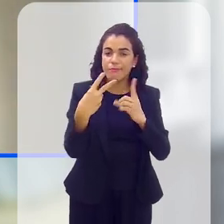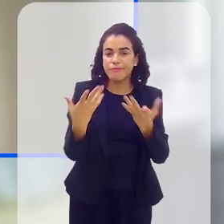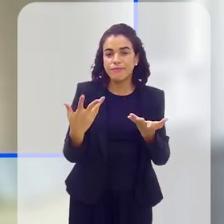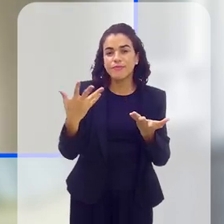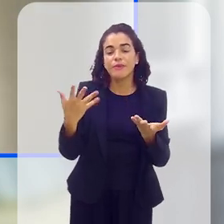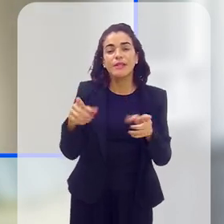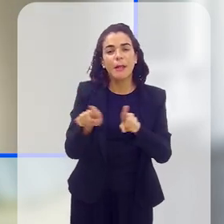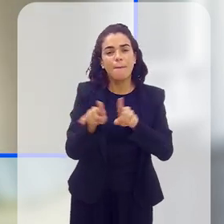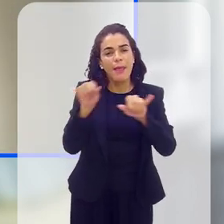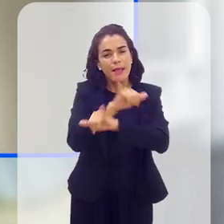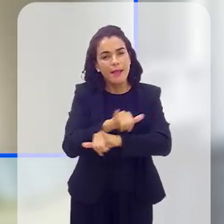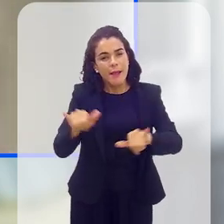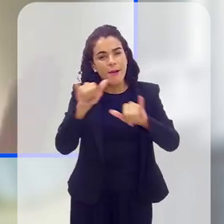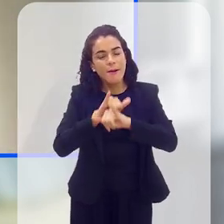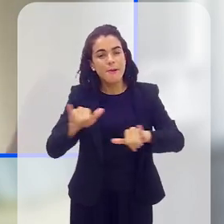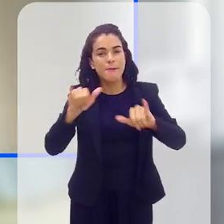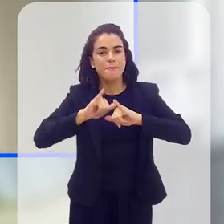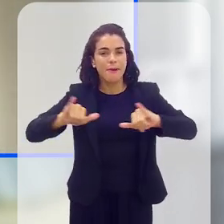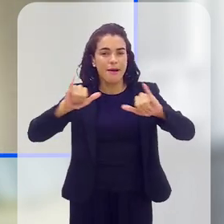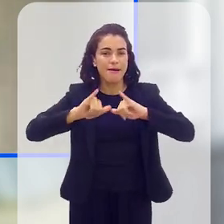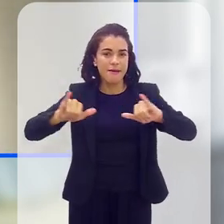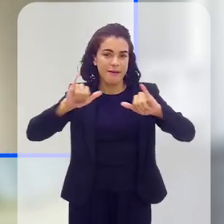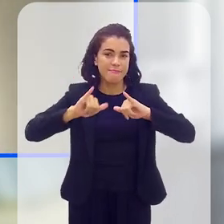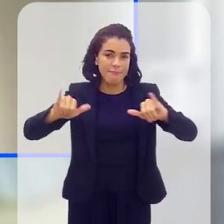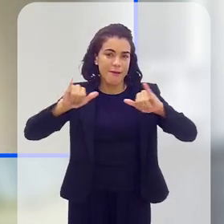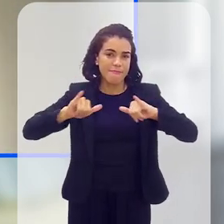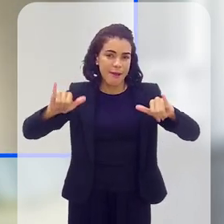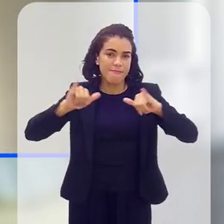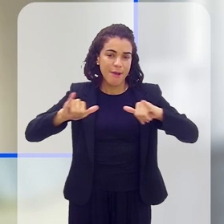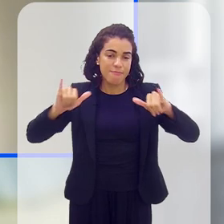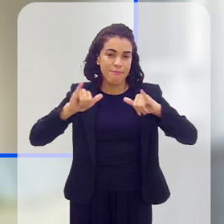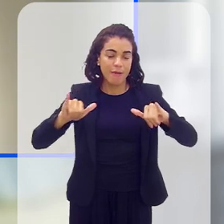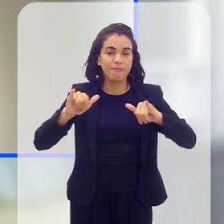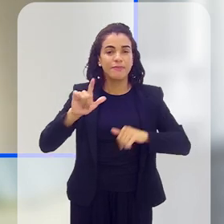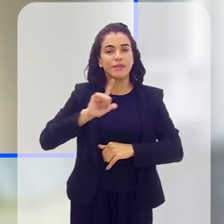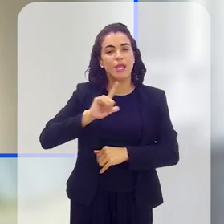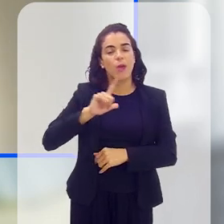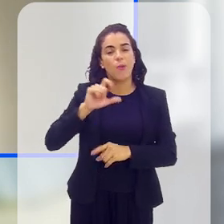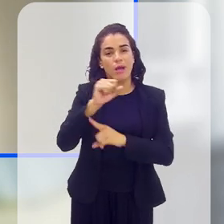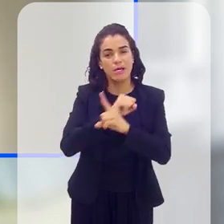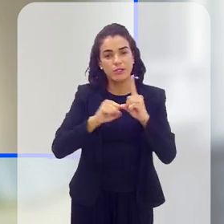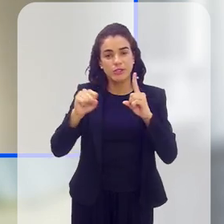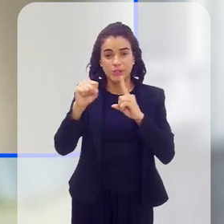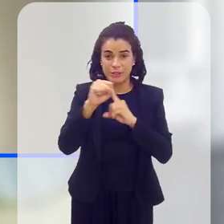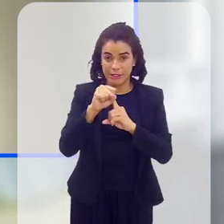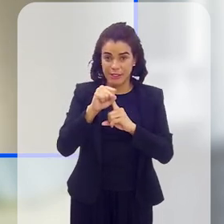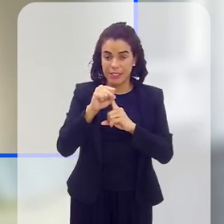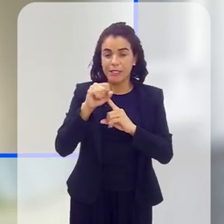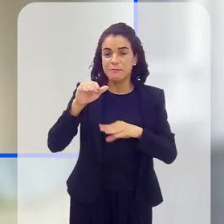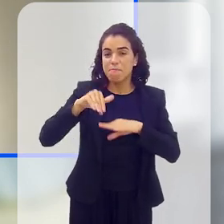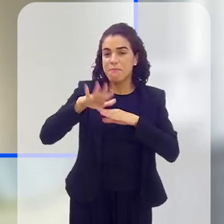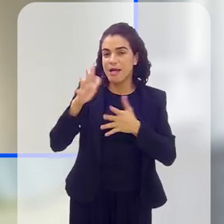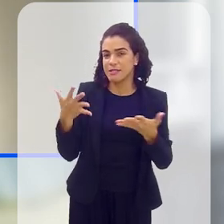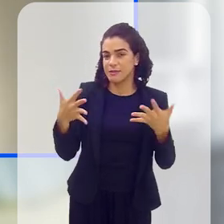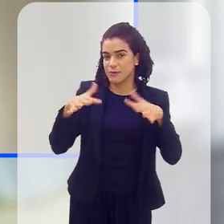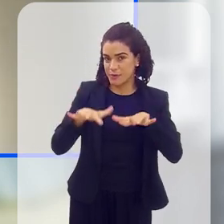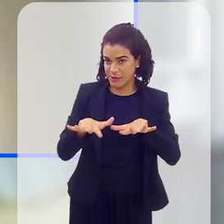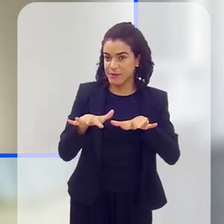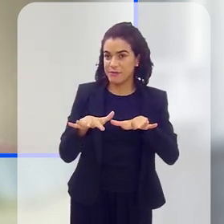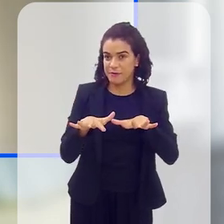várias campanhas como essa acontecer para a gente ter uma sociedade melhor e mais inclusiva. É o que a gente busca.